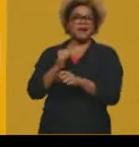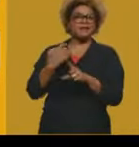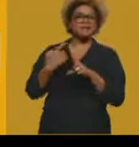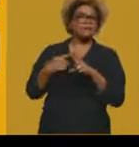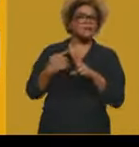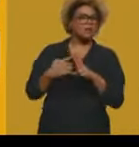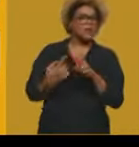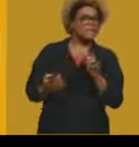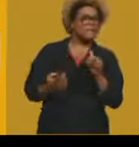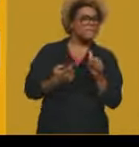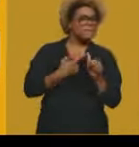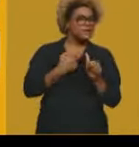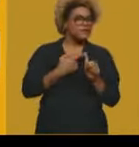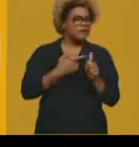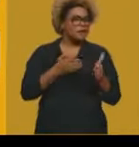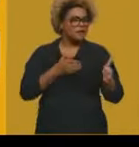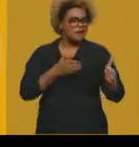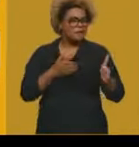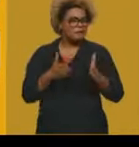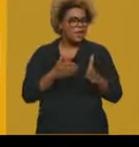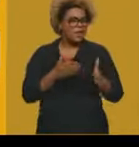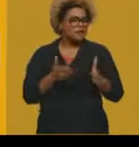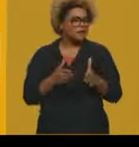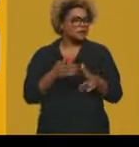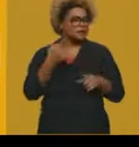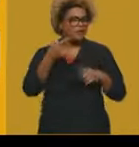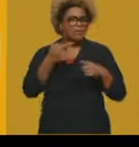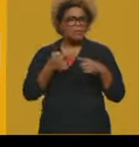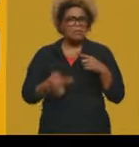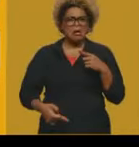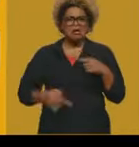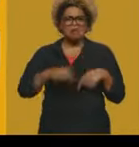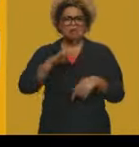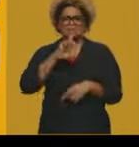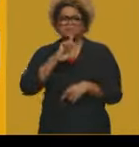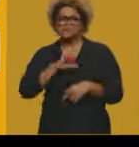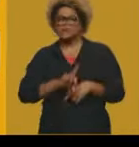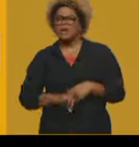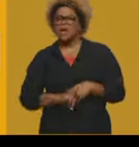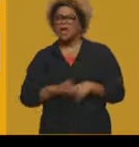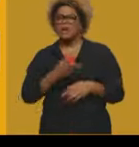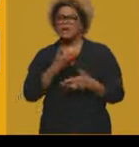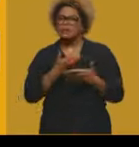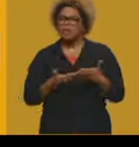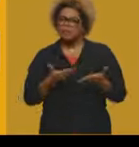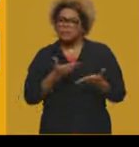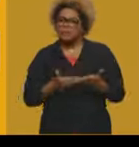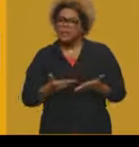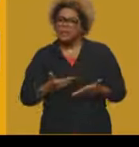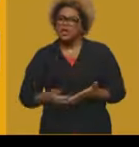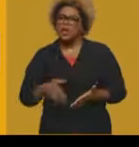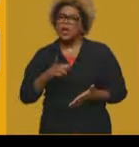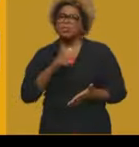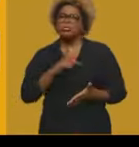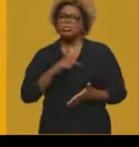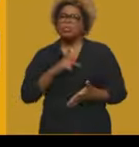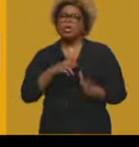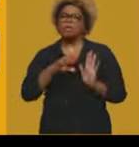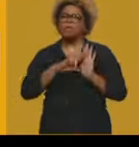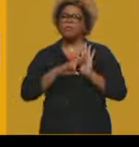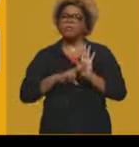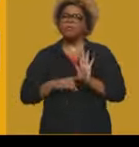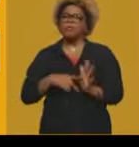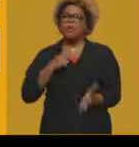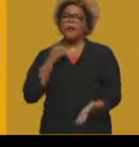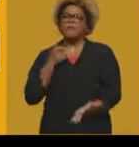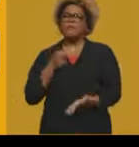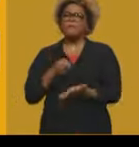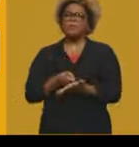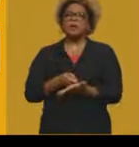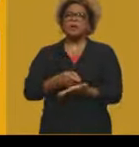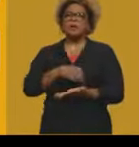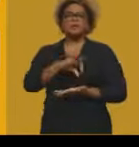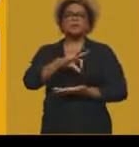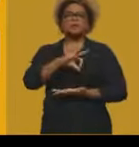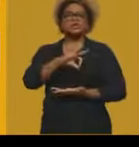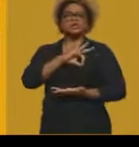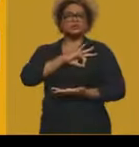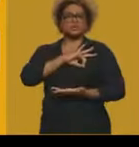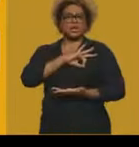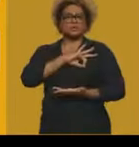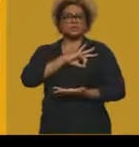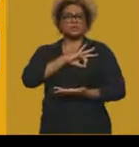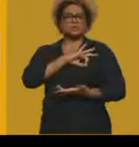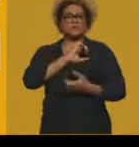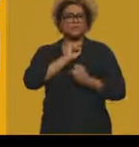de privação de direitos, né, um período em que a gente tem, teve um regime autoritário, uma ditadura, os militares no poder,